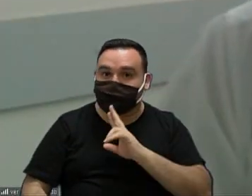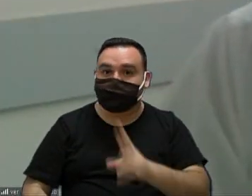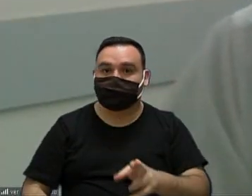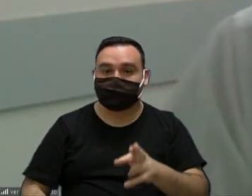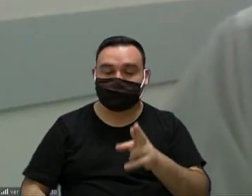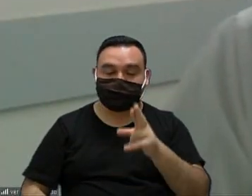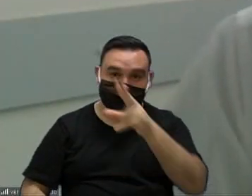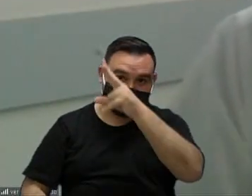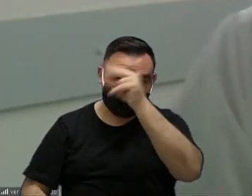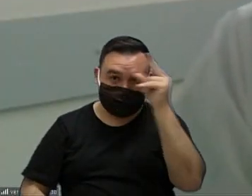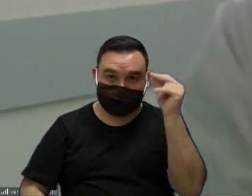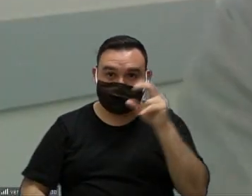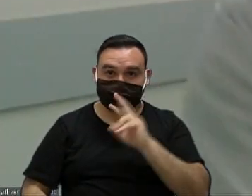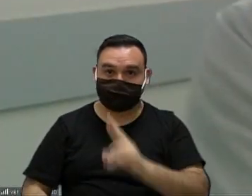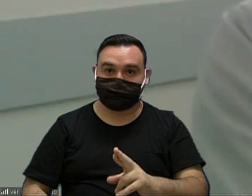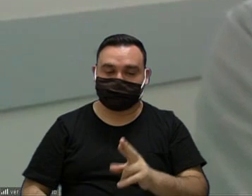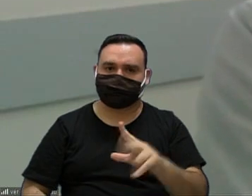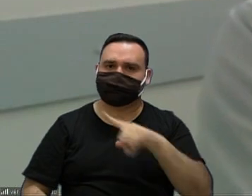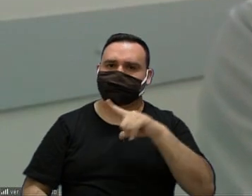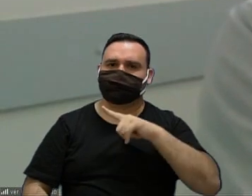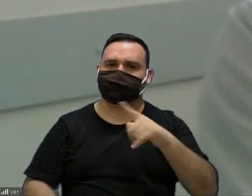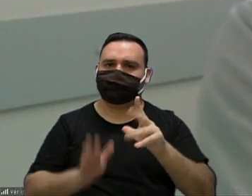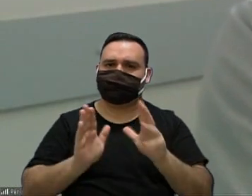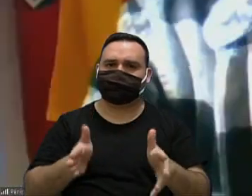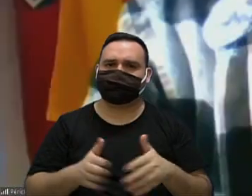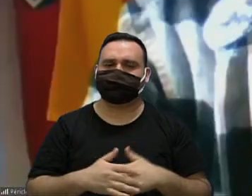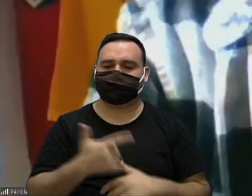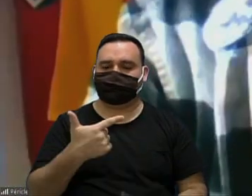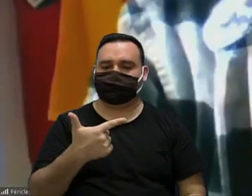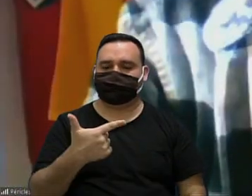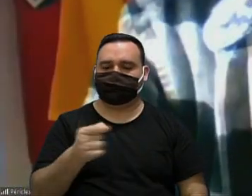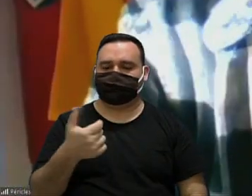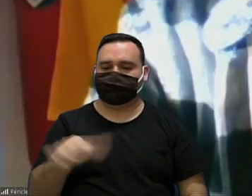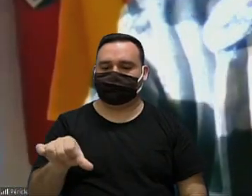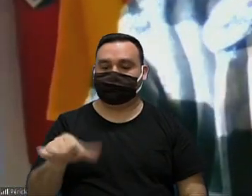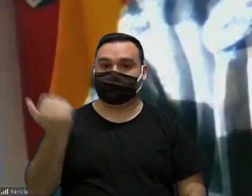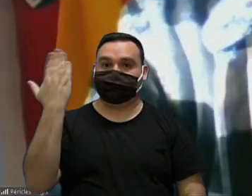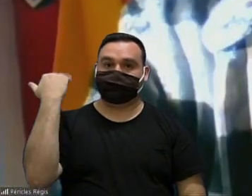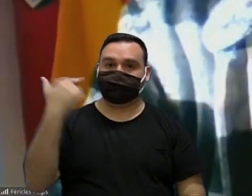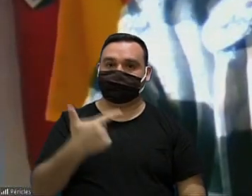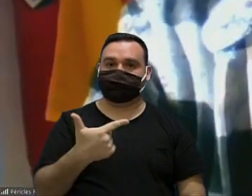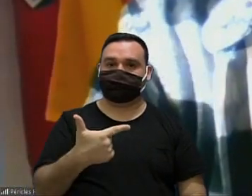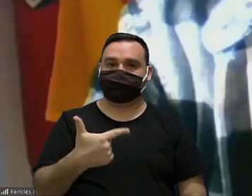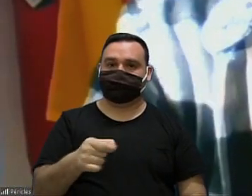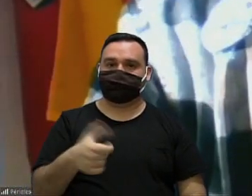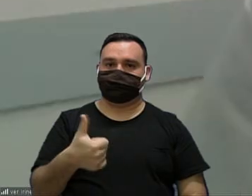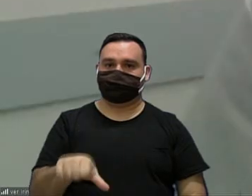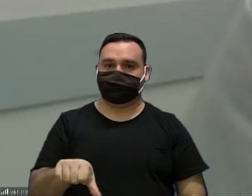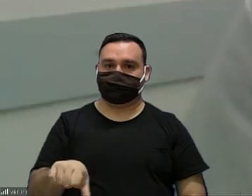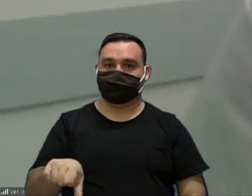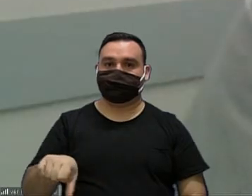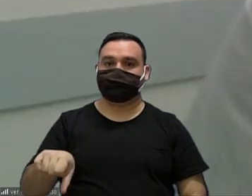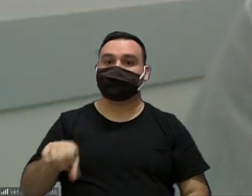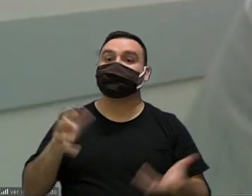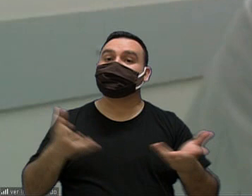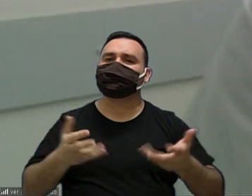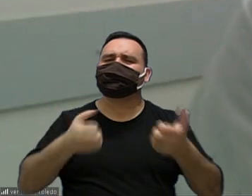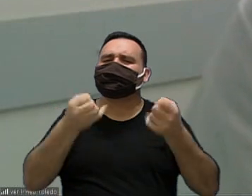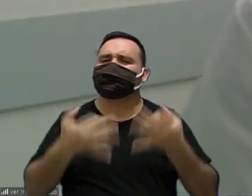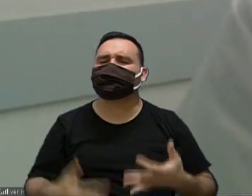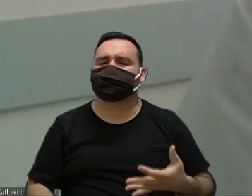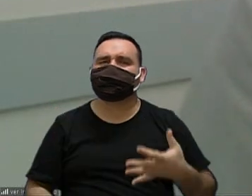prefeitura respondeu que já tem 2019 virador 2019 e agora está dizendo que